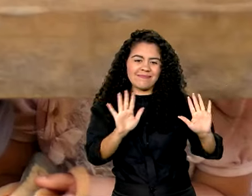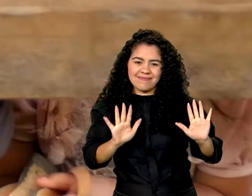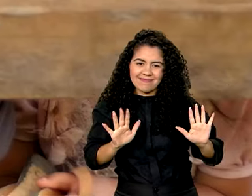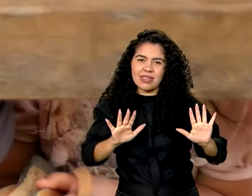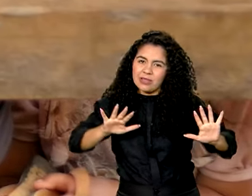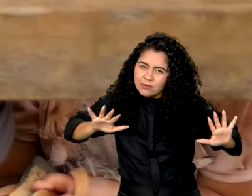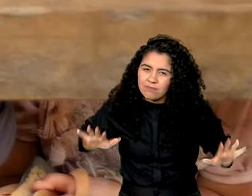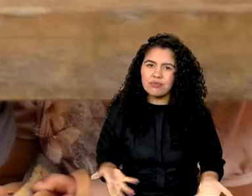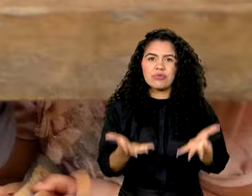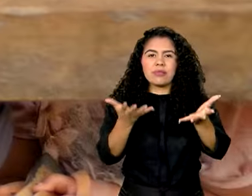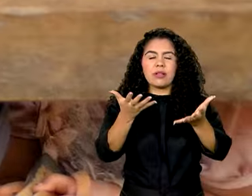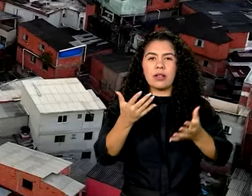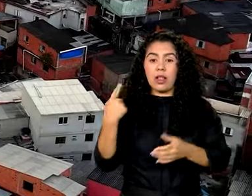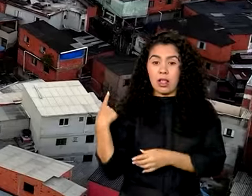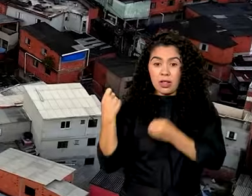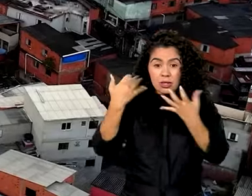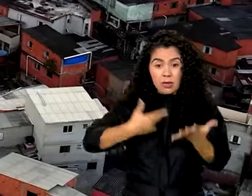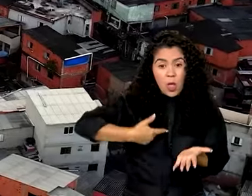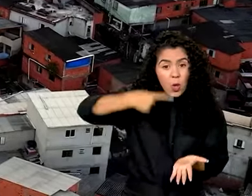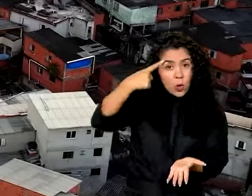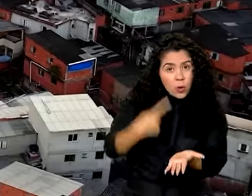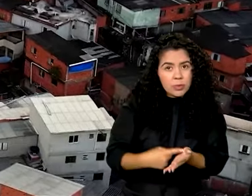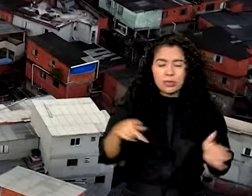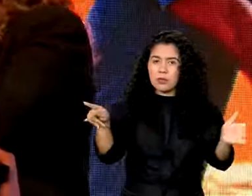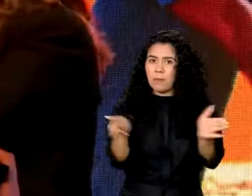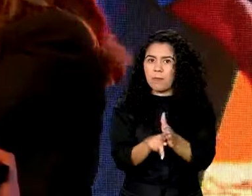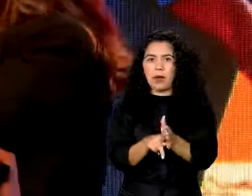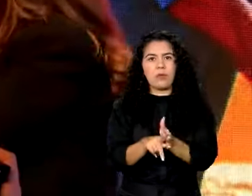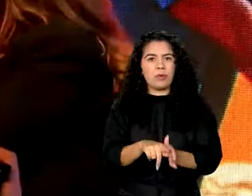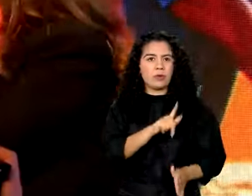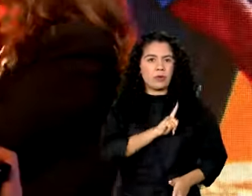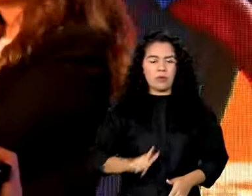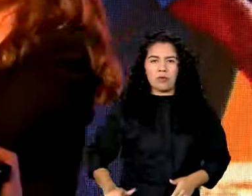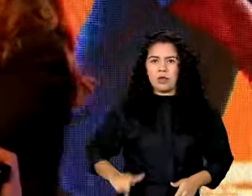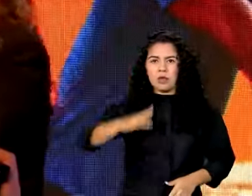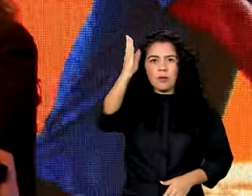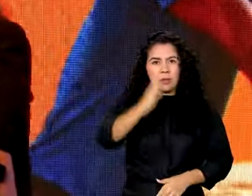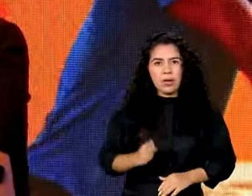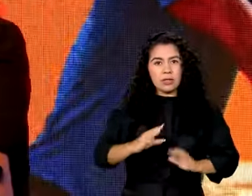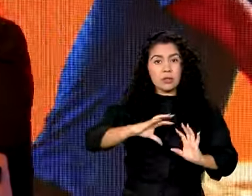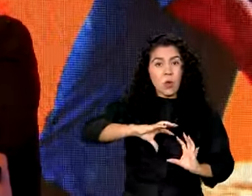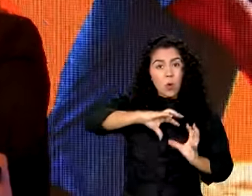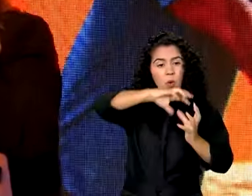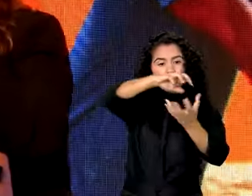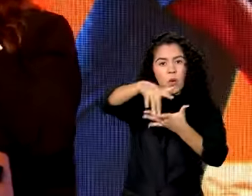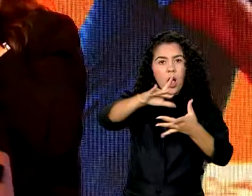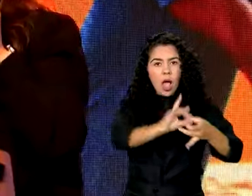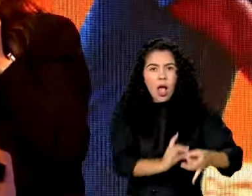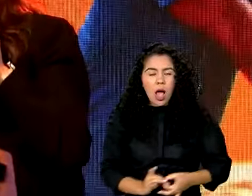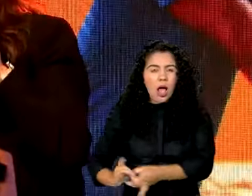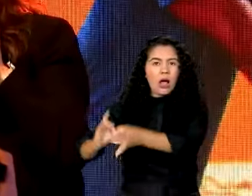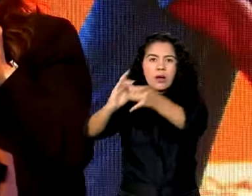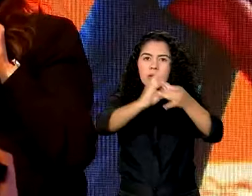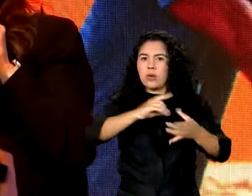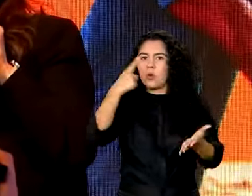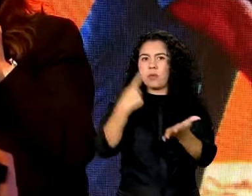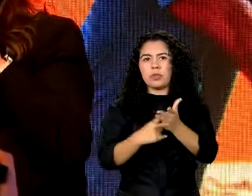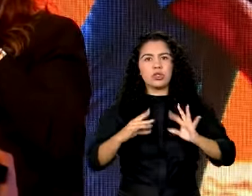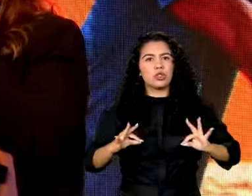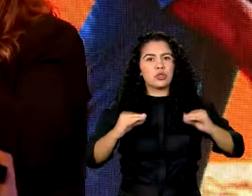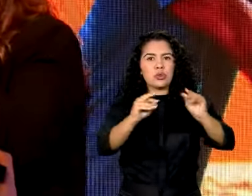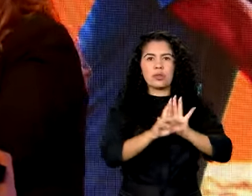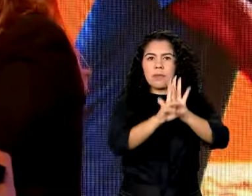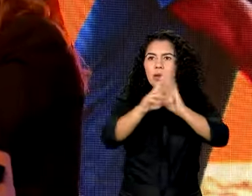É um compromisso não só do governo brasileiro, a Aliança Global é um compromisso de todos os